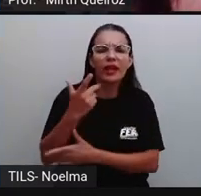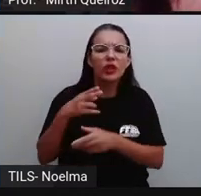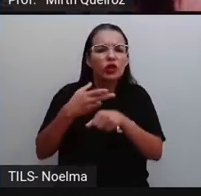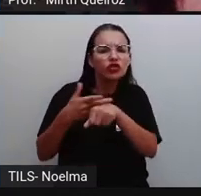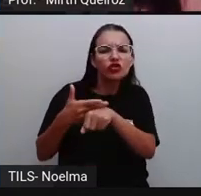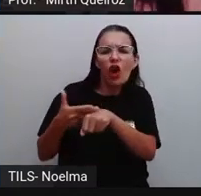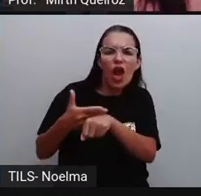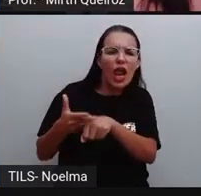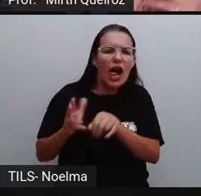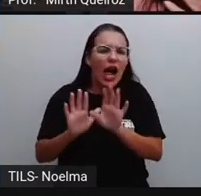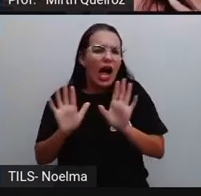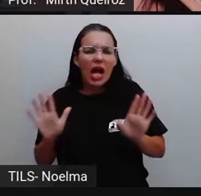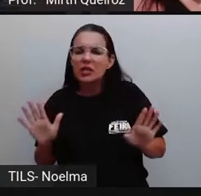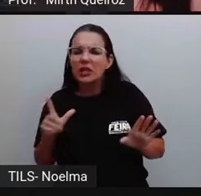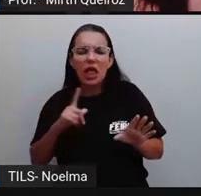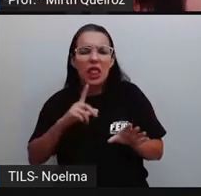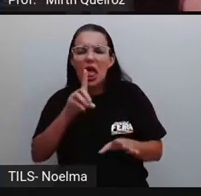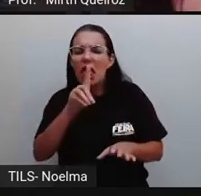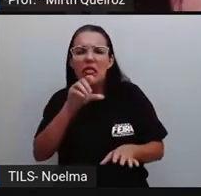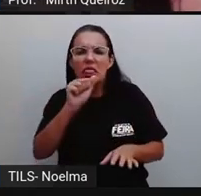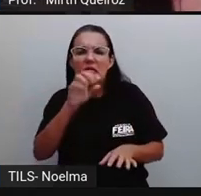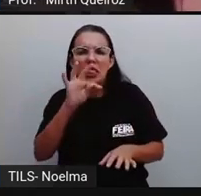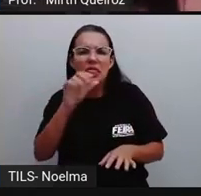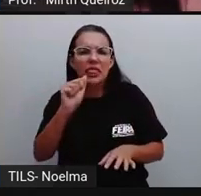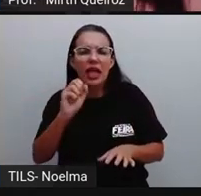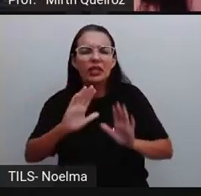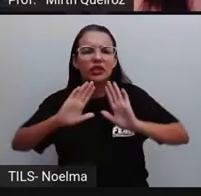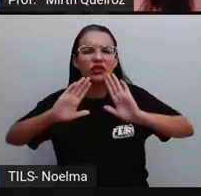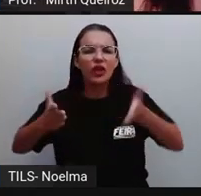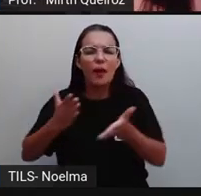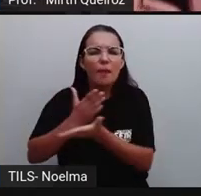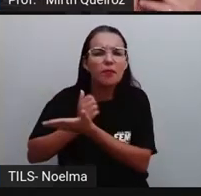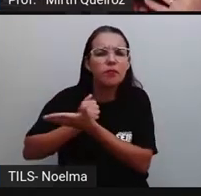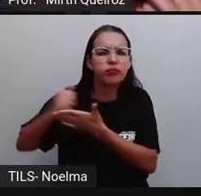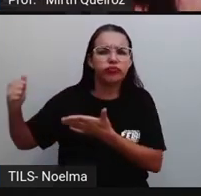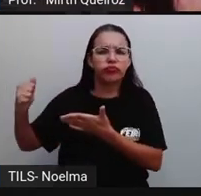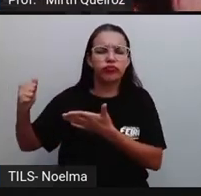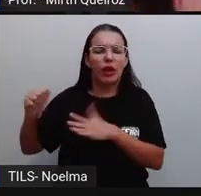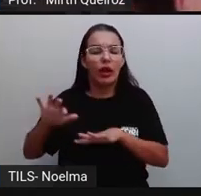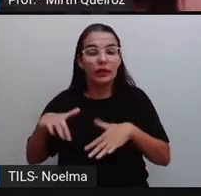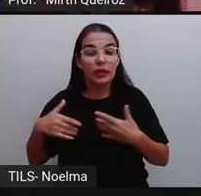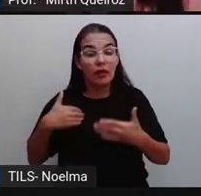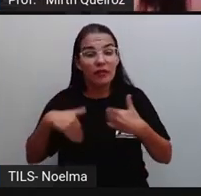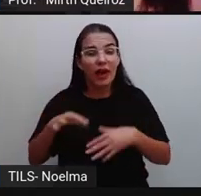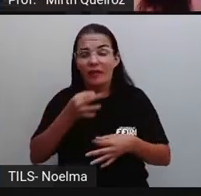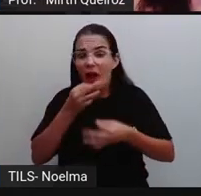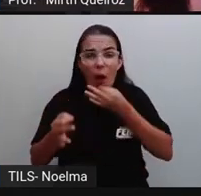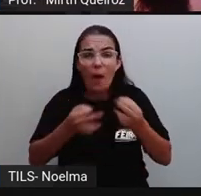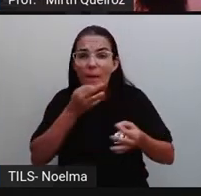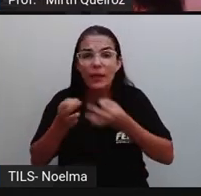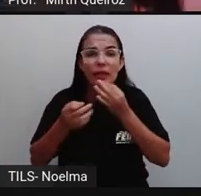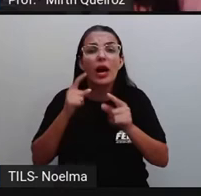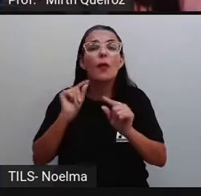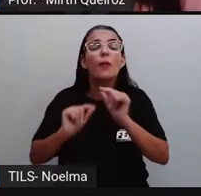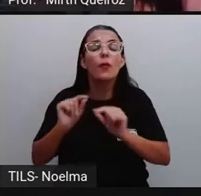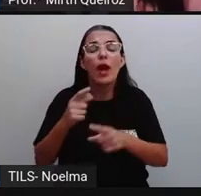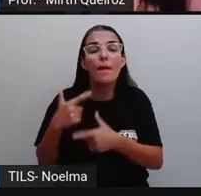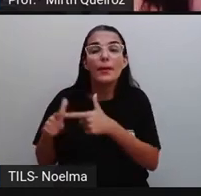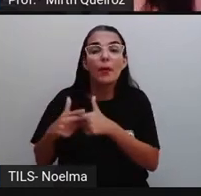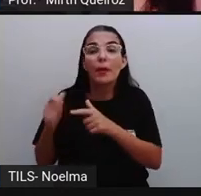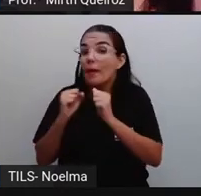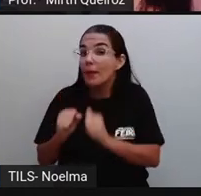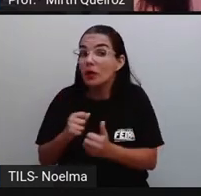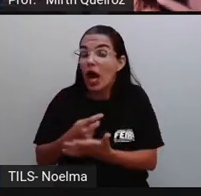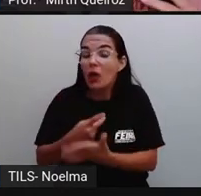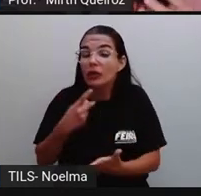chocolate com data de validade vencida. E aí, a gente vai argumentar sobre os problemas que a